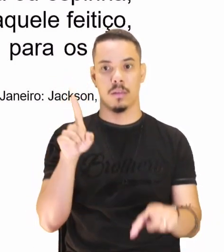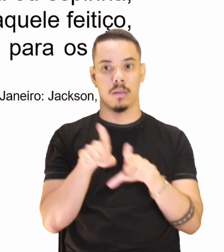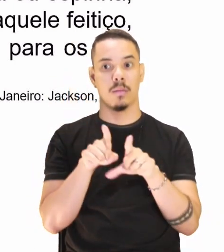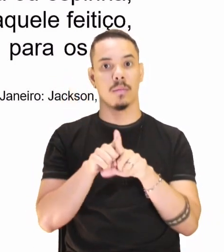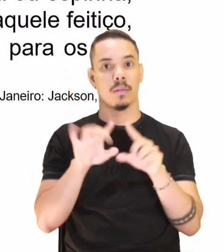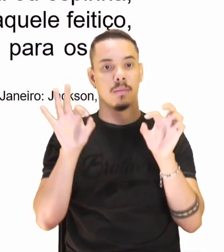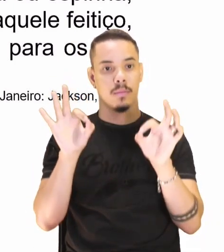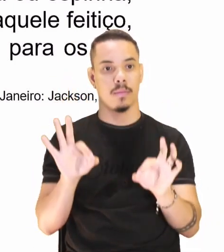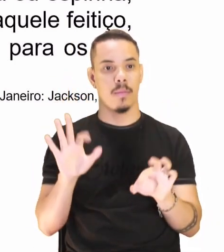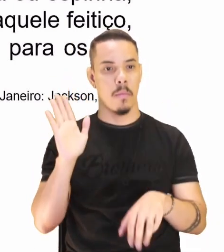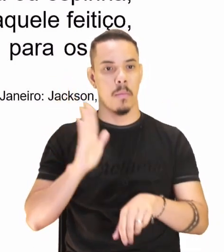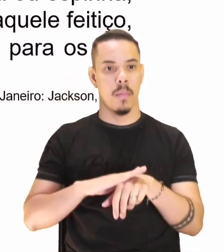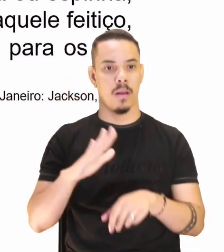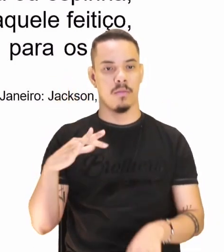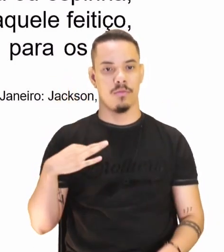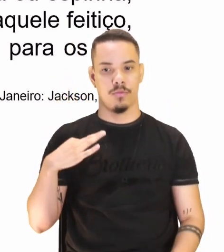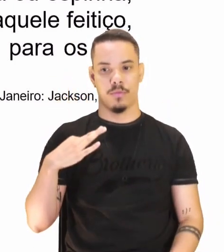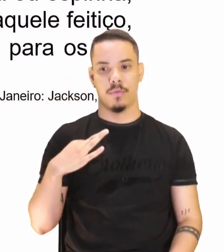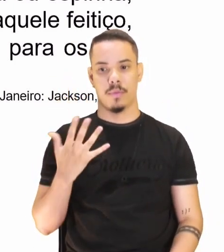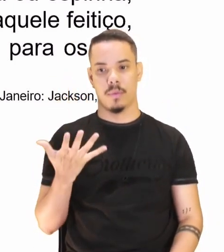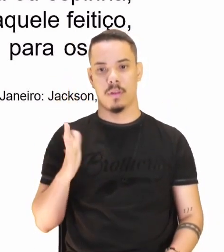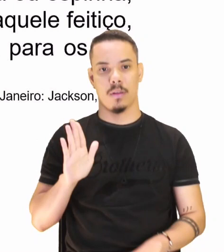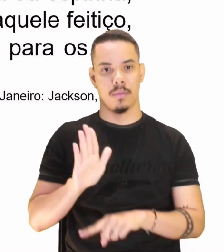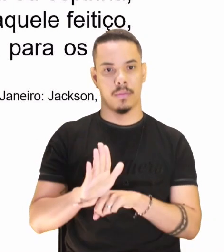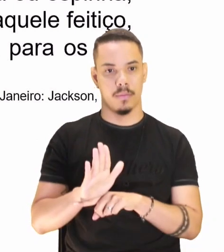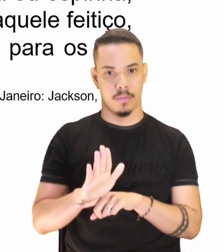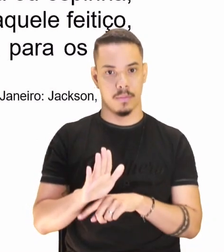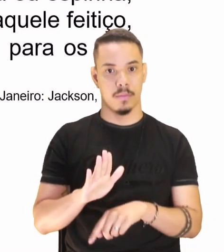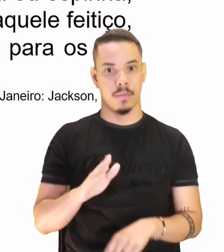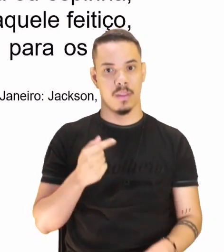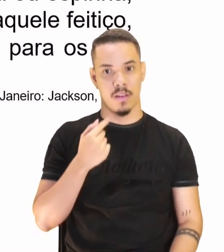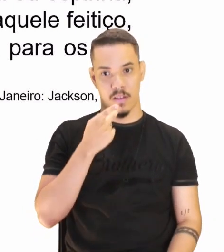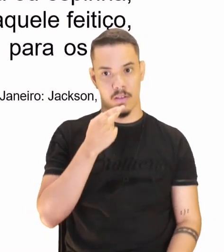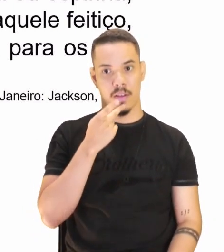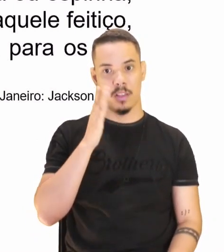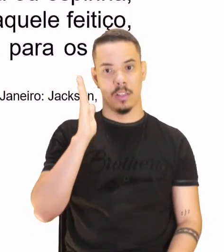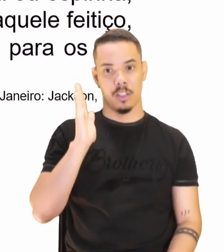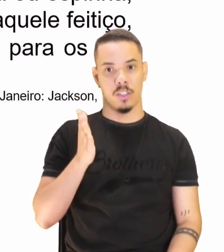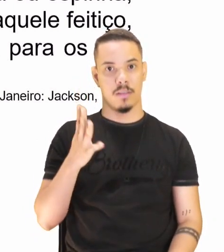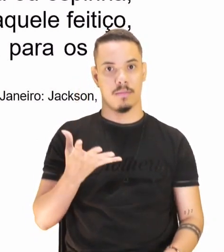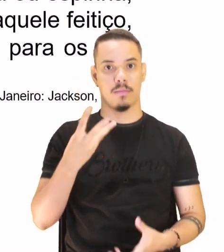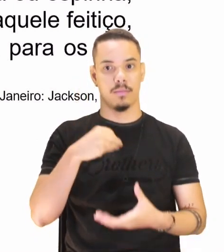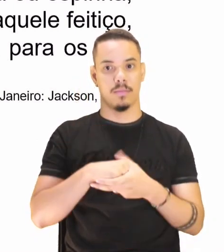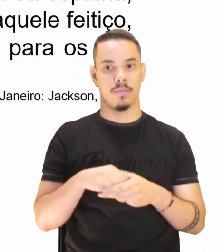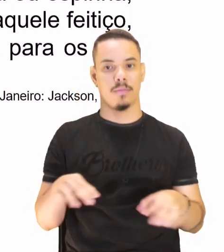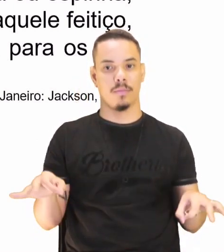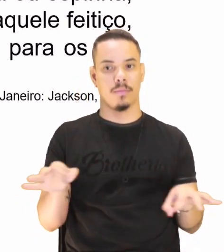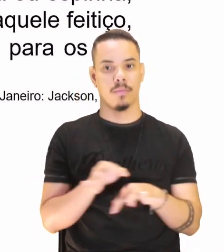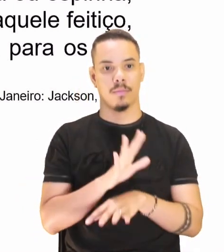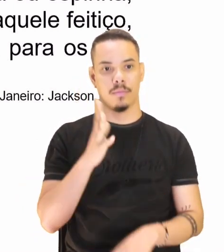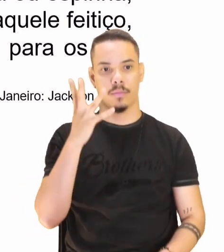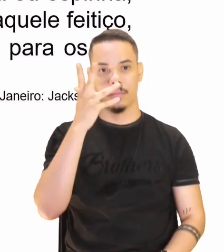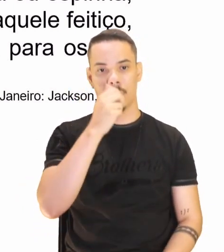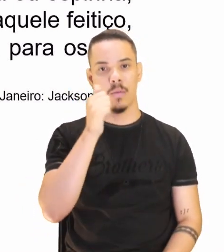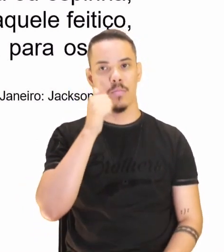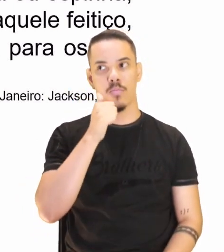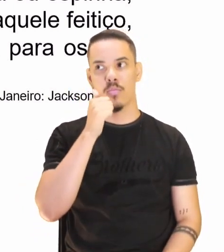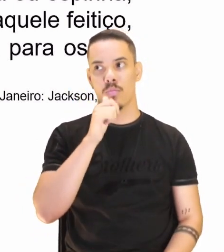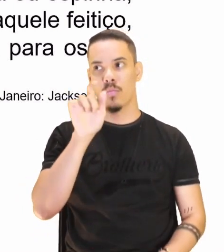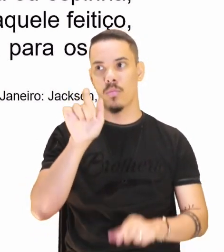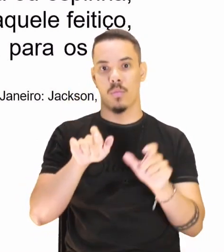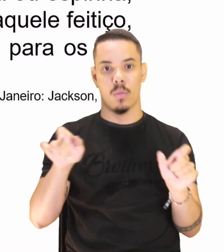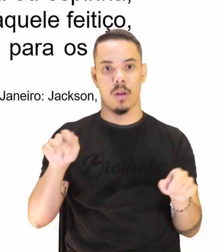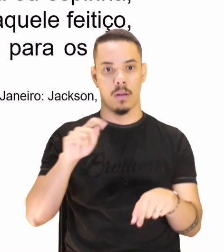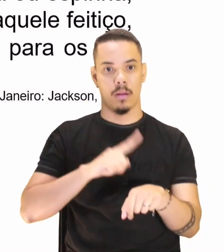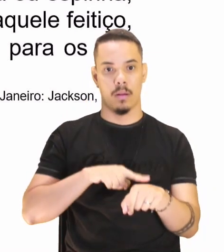com certeza, a mais voluntariosa. Não digo que já lhe coubesse a primazia da beleza entre as mocinhas do tempo,